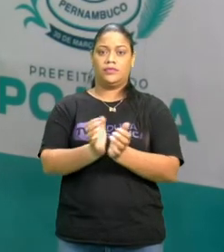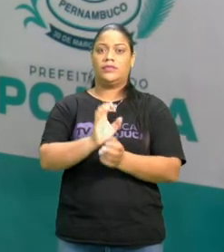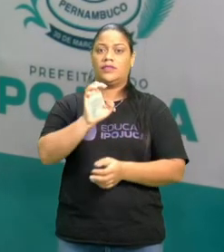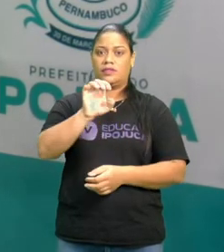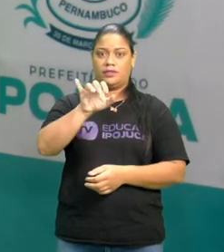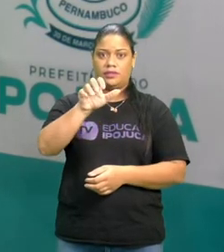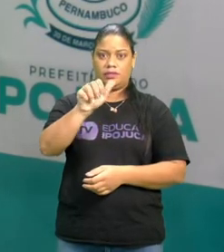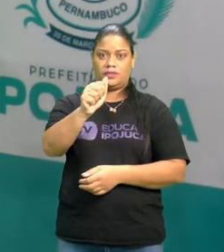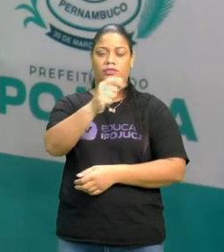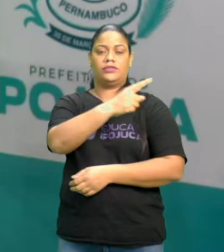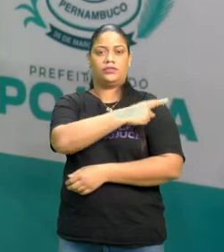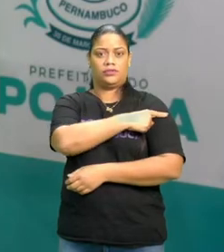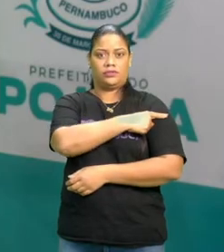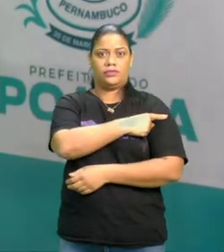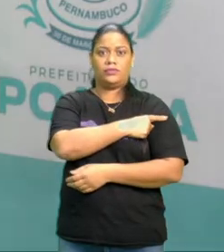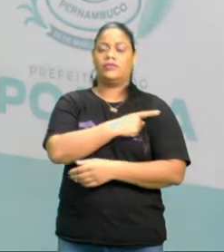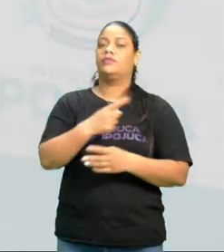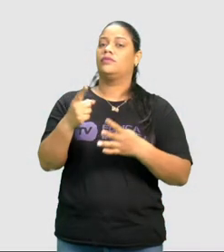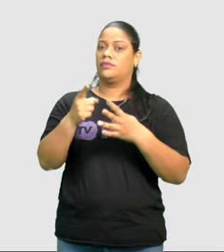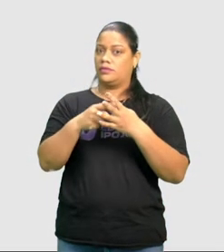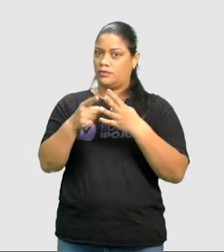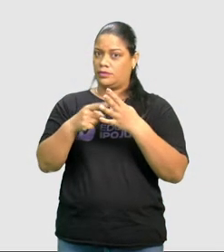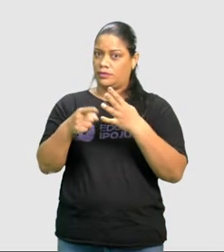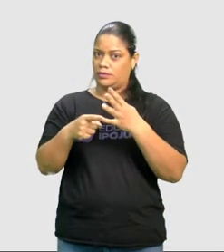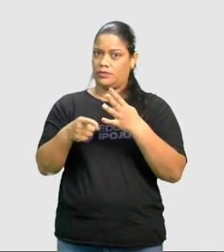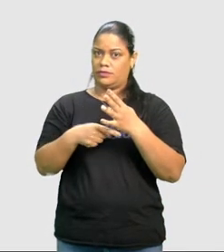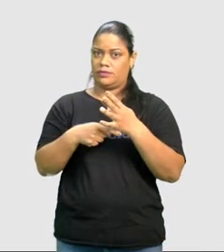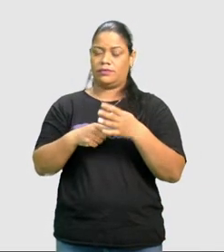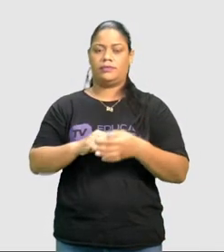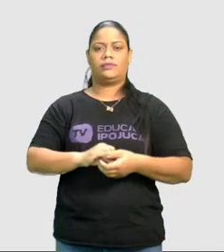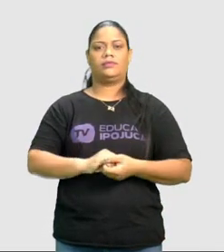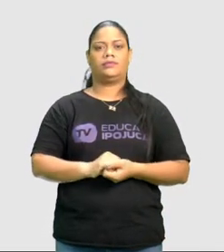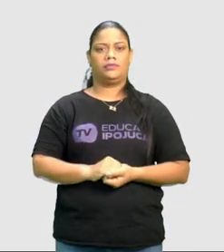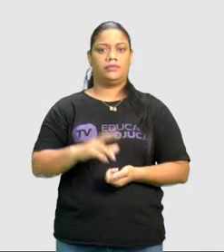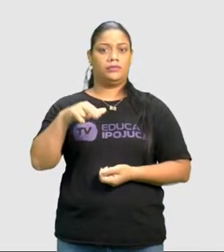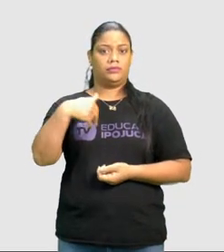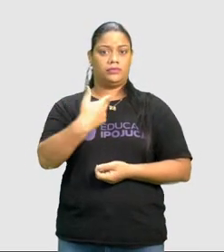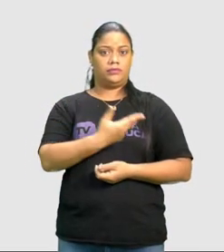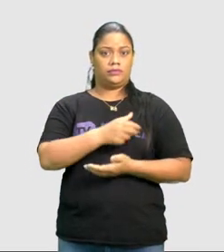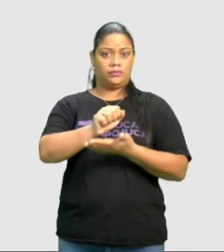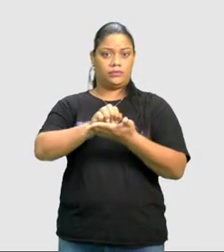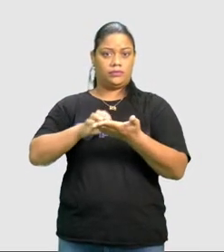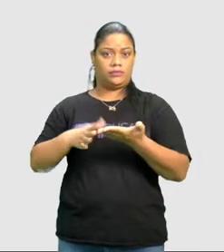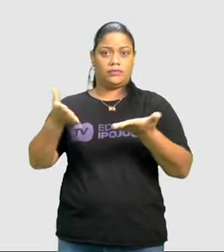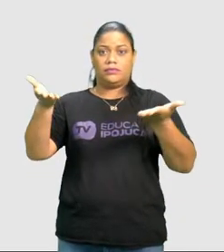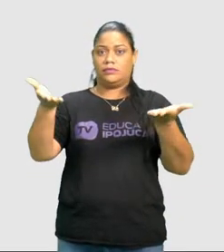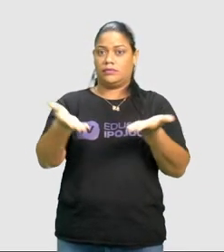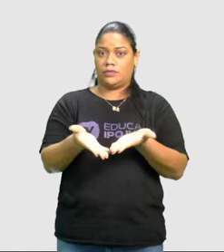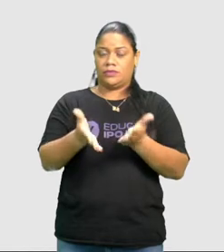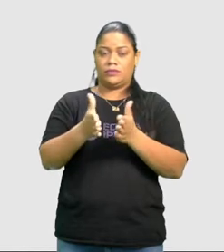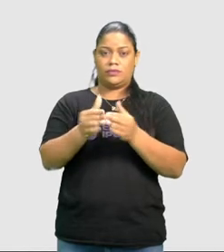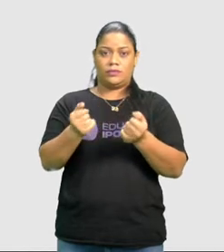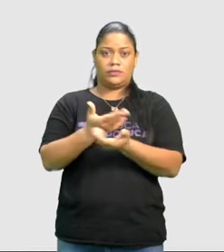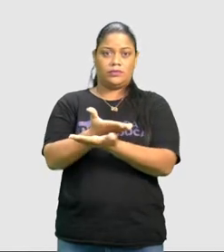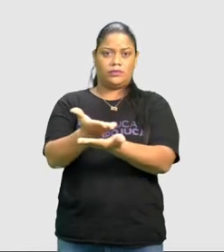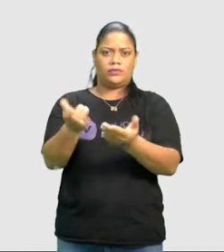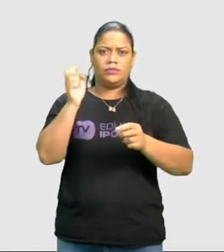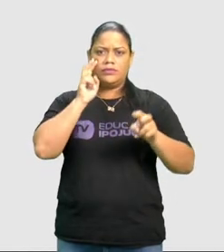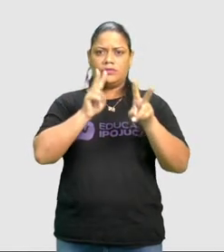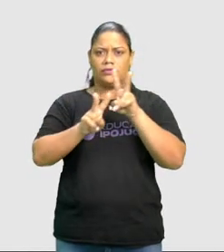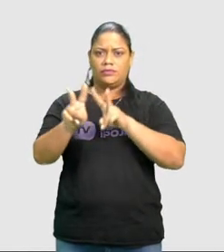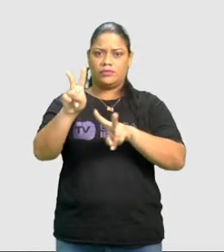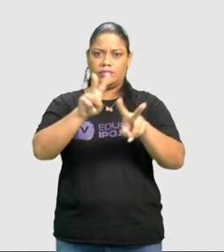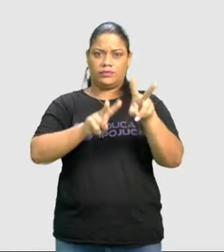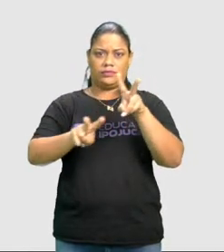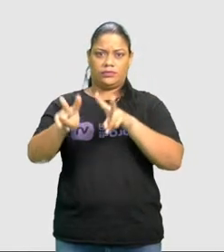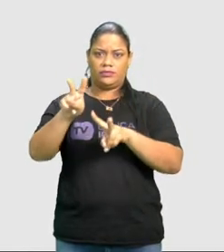FASE 1, a data de hoje. E, para a nossa atividade de hoje, peço primeiro que observe a